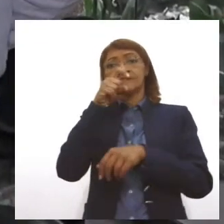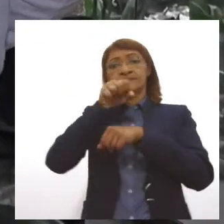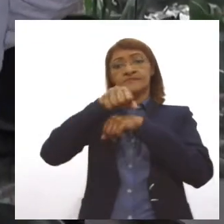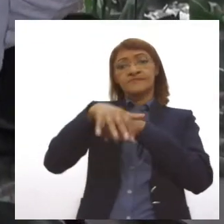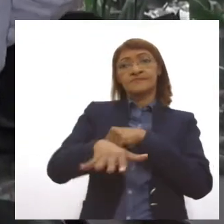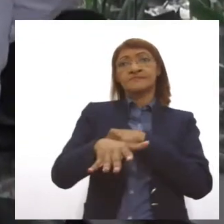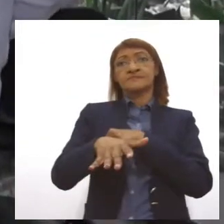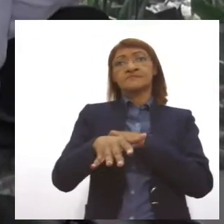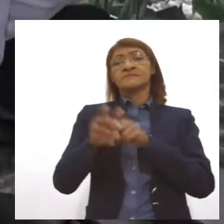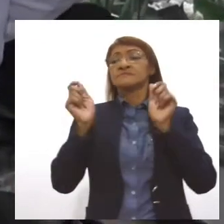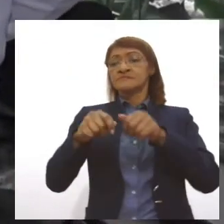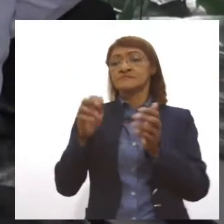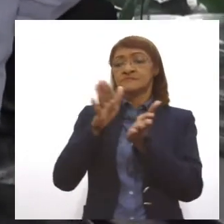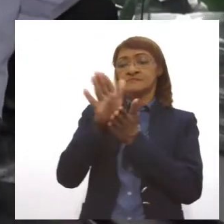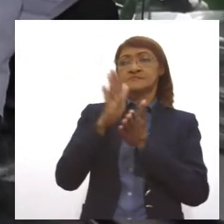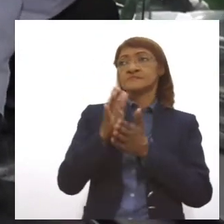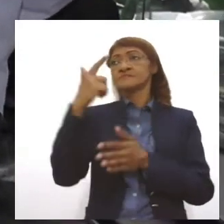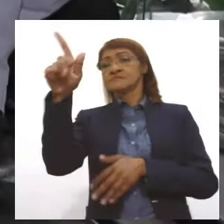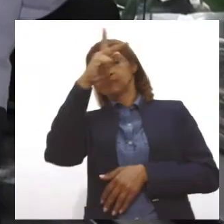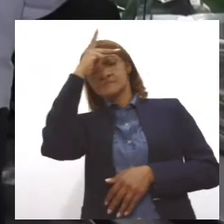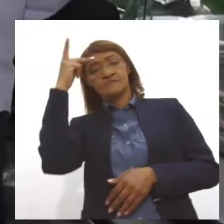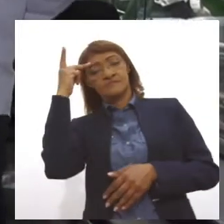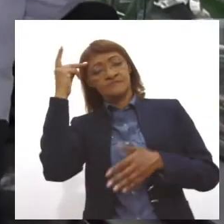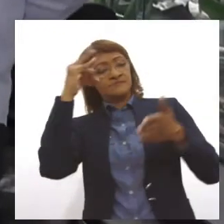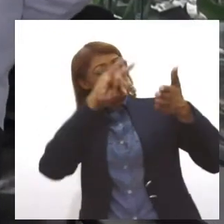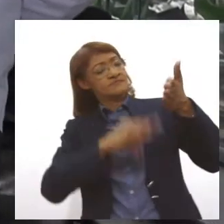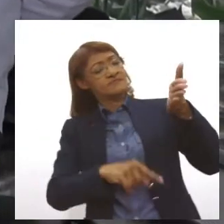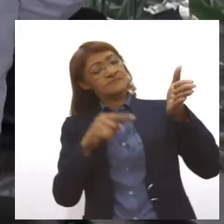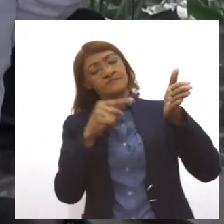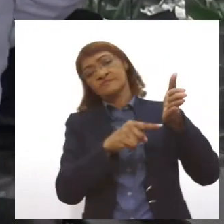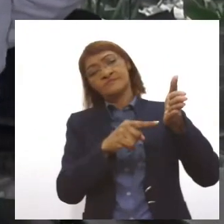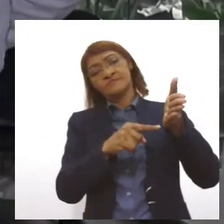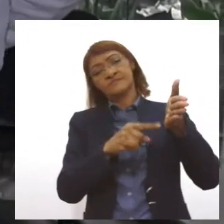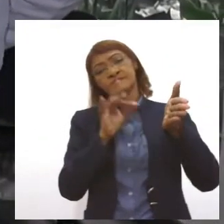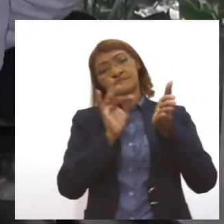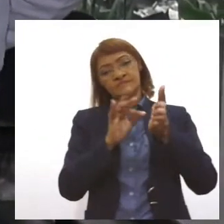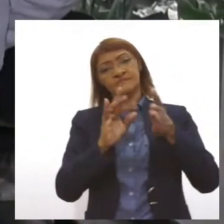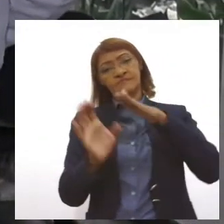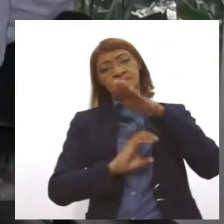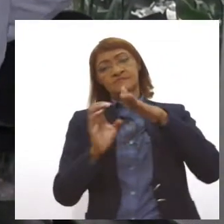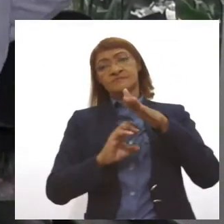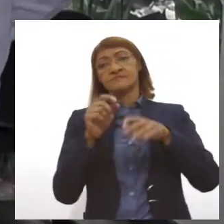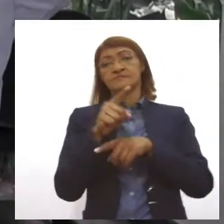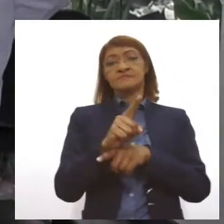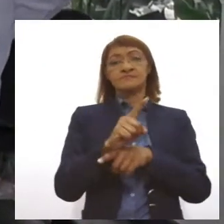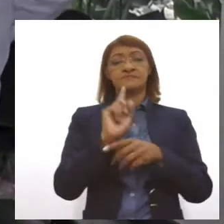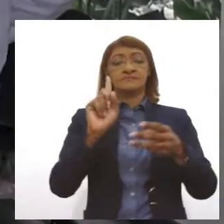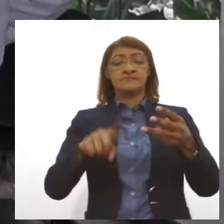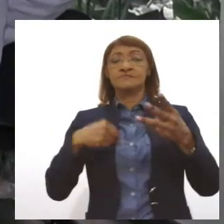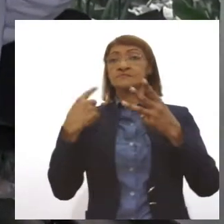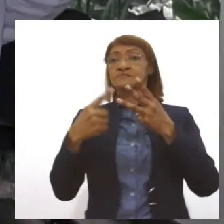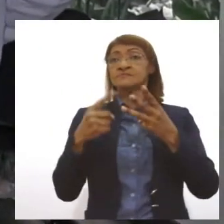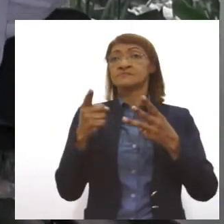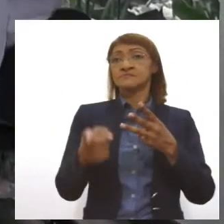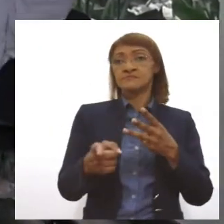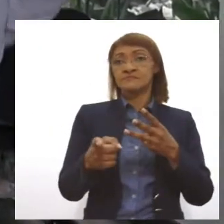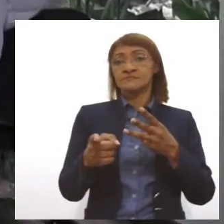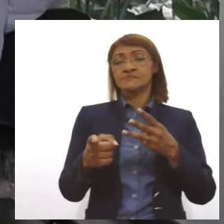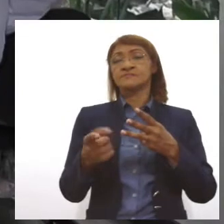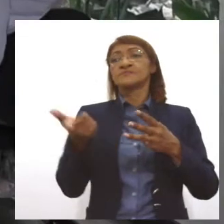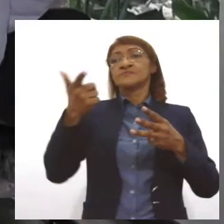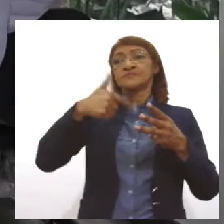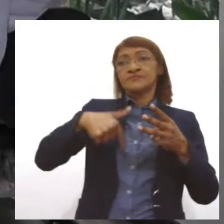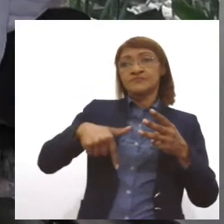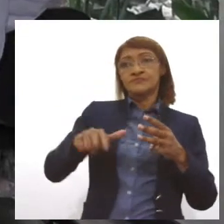aquele documento e outra pessoa vai também reconhecer no documento a firma daquela pessoa. Depois disso, o cartório de Canidéia novamente